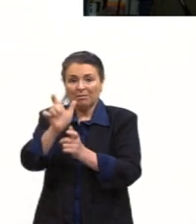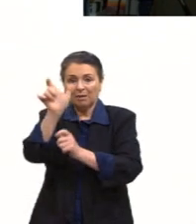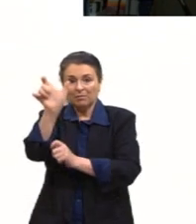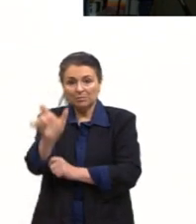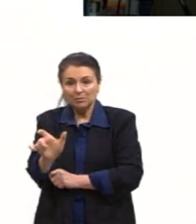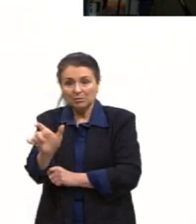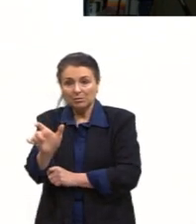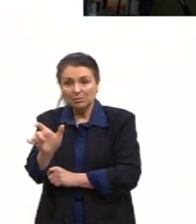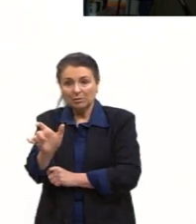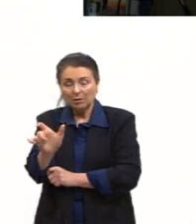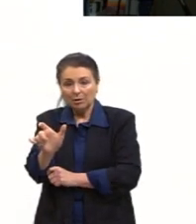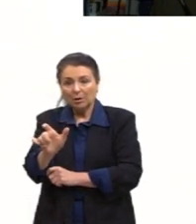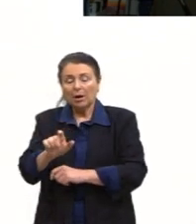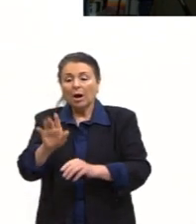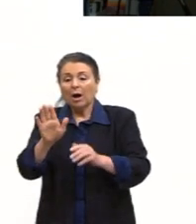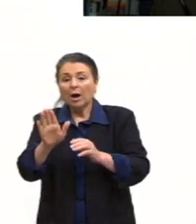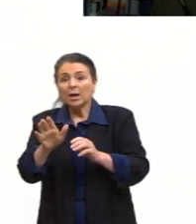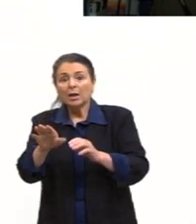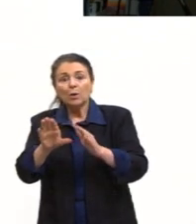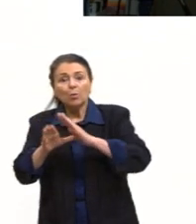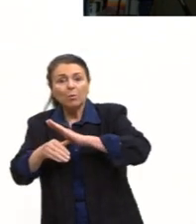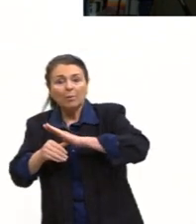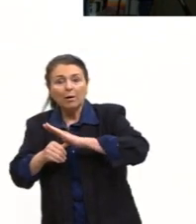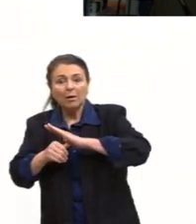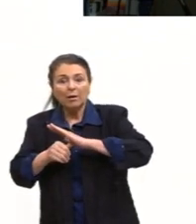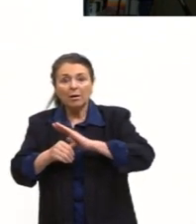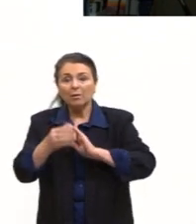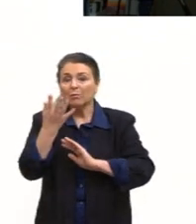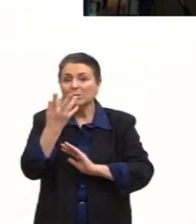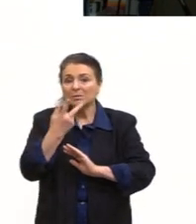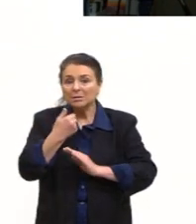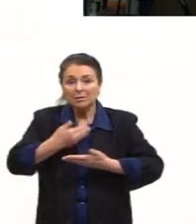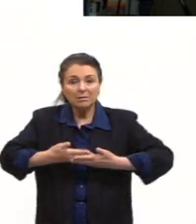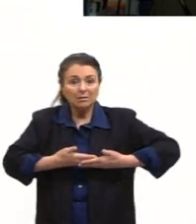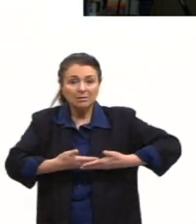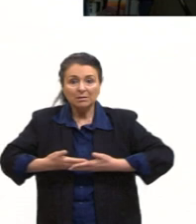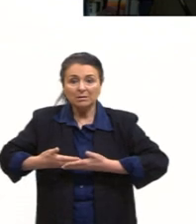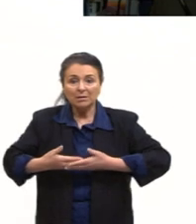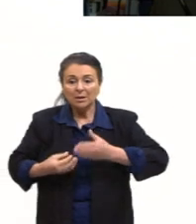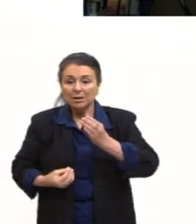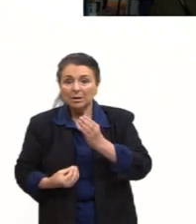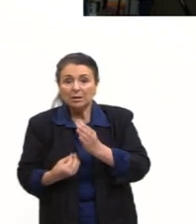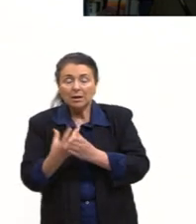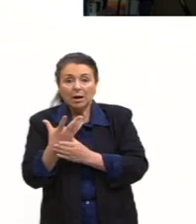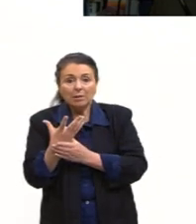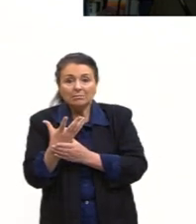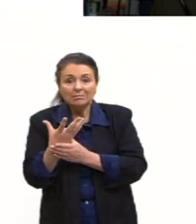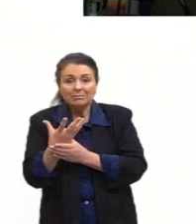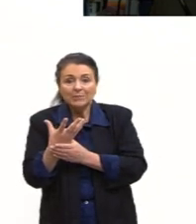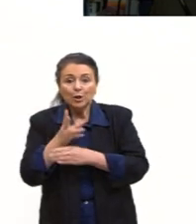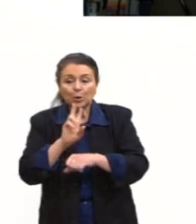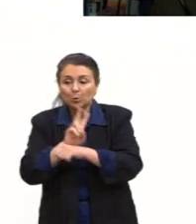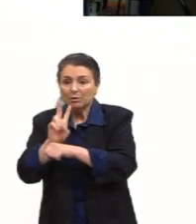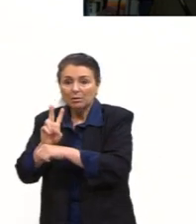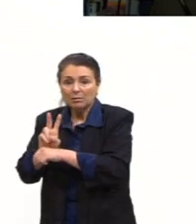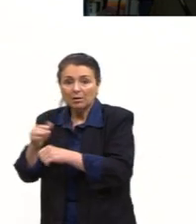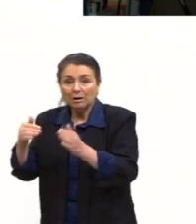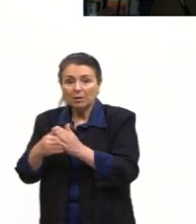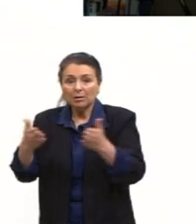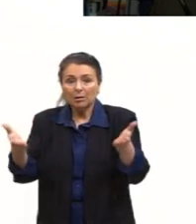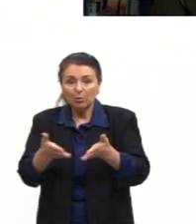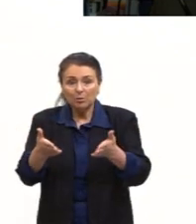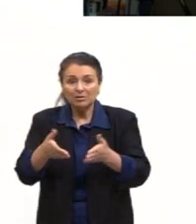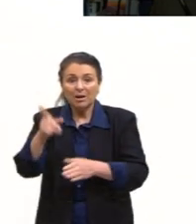e alguns roubaram crianças, roubaram nenês e criaram como se fossem seus. E até hoje, essas